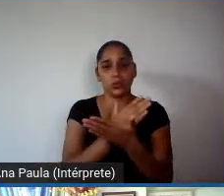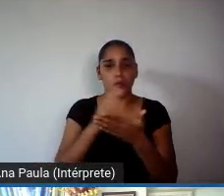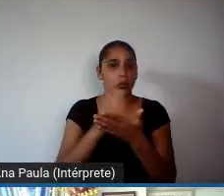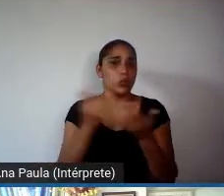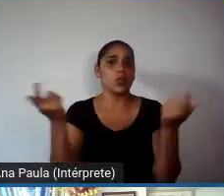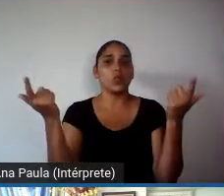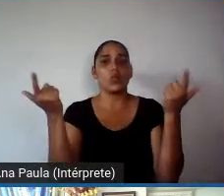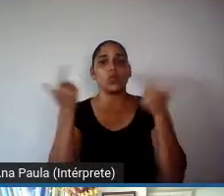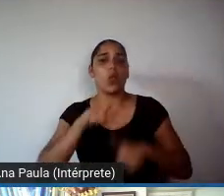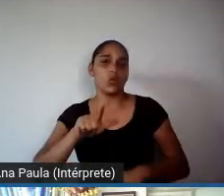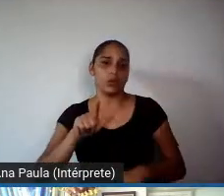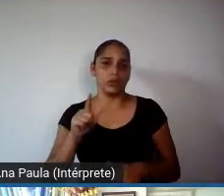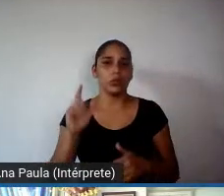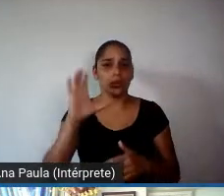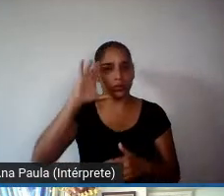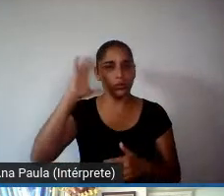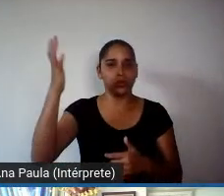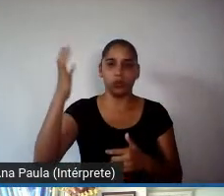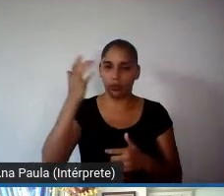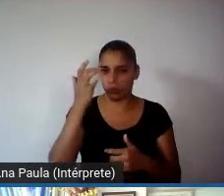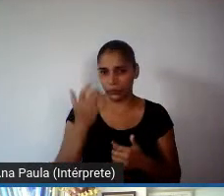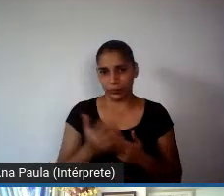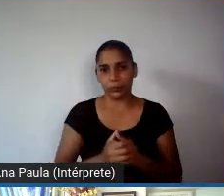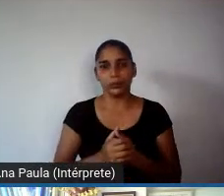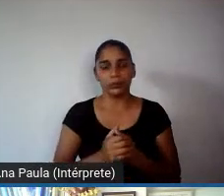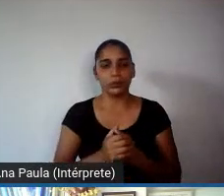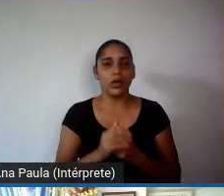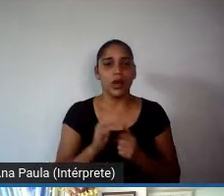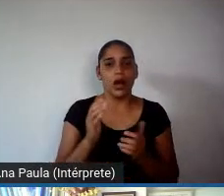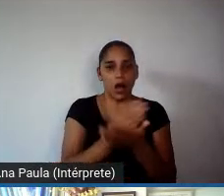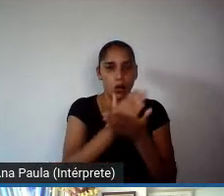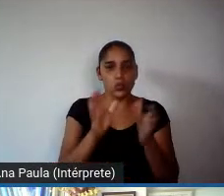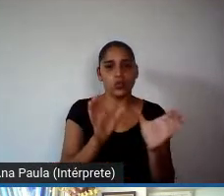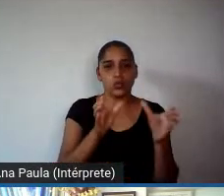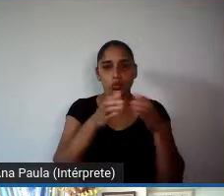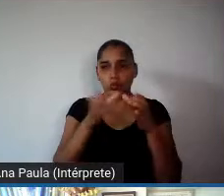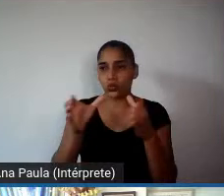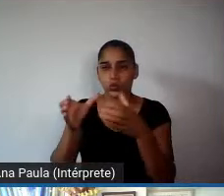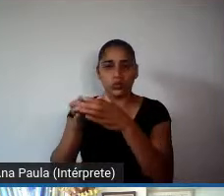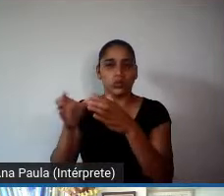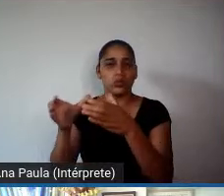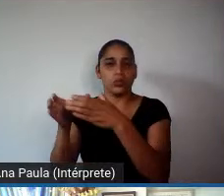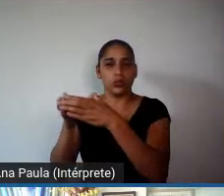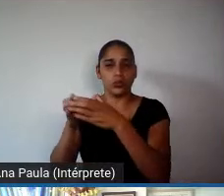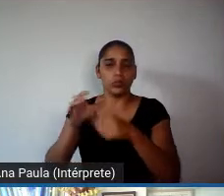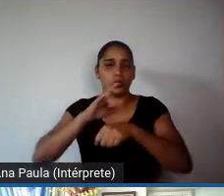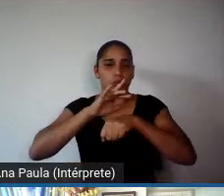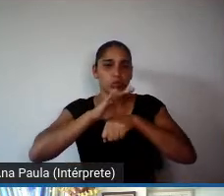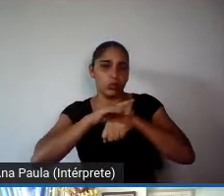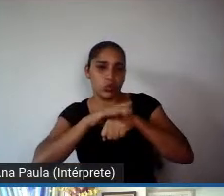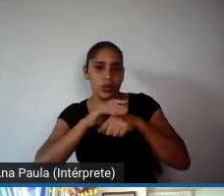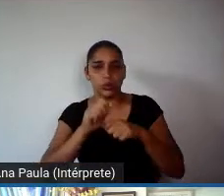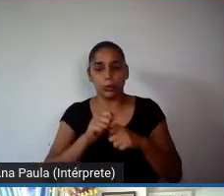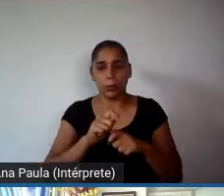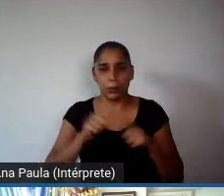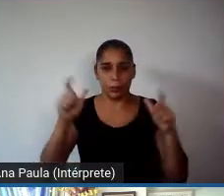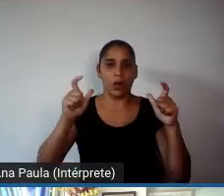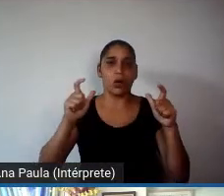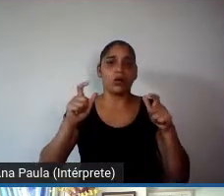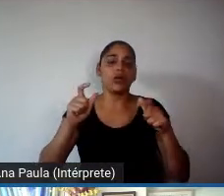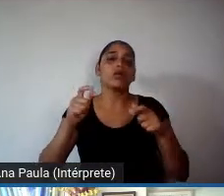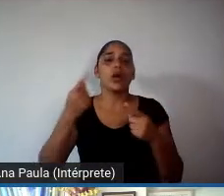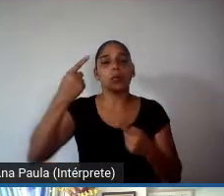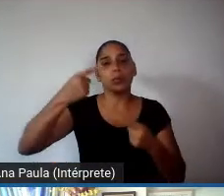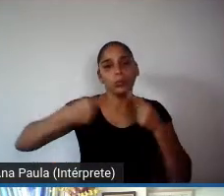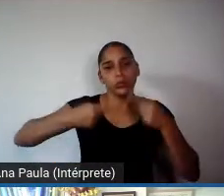e de compensarem seus grupos, né, aqueles mais atingidos pela pandemia, através de políticas, né, compensatórias,